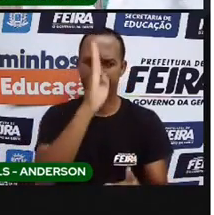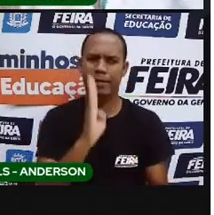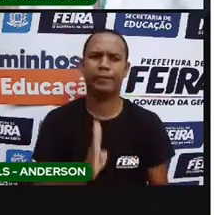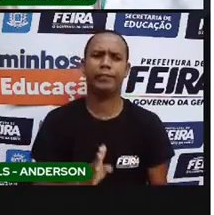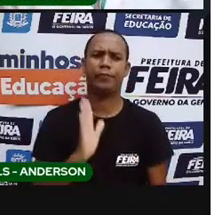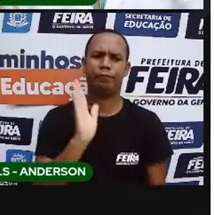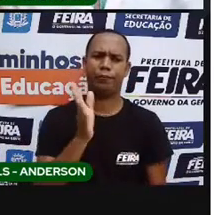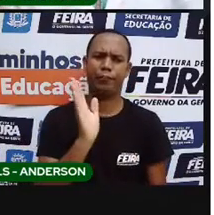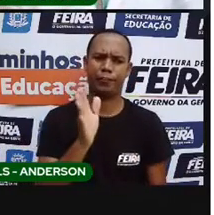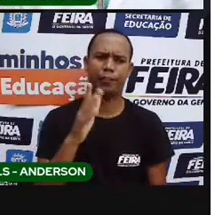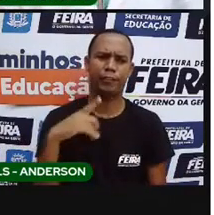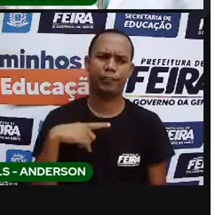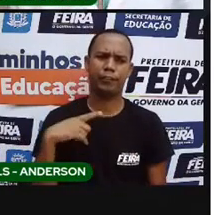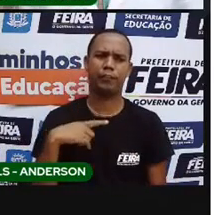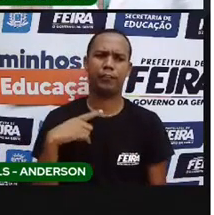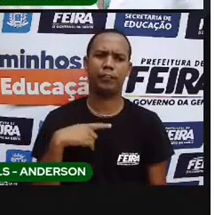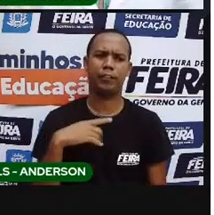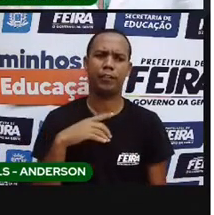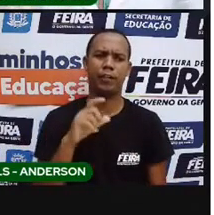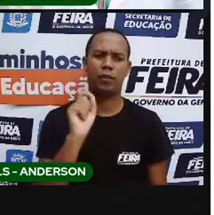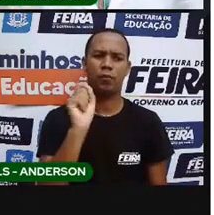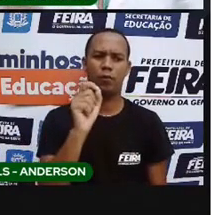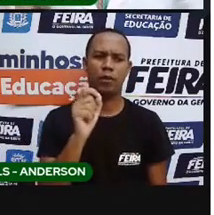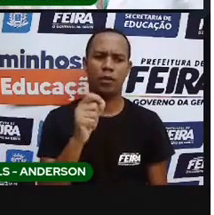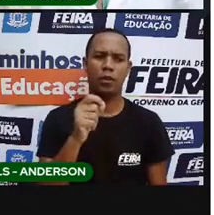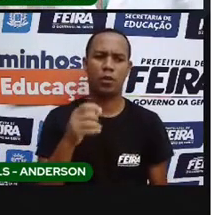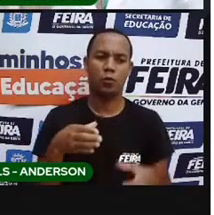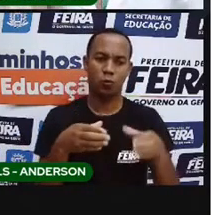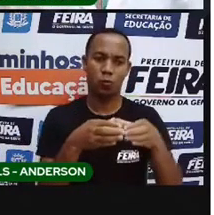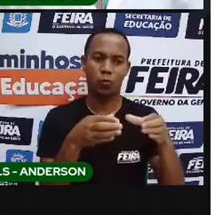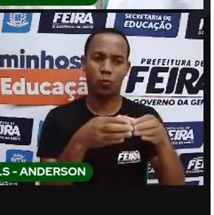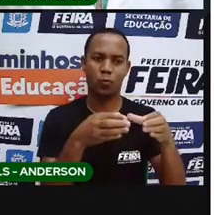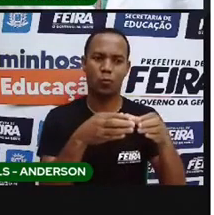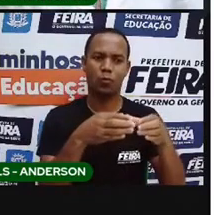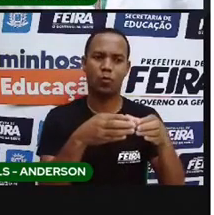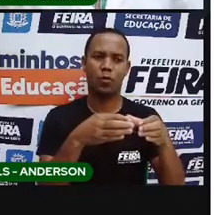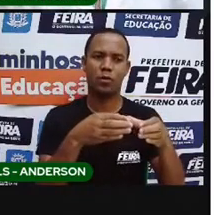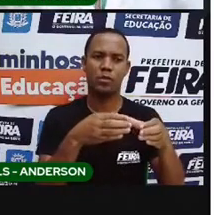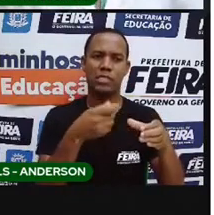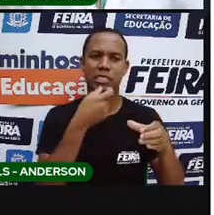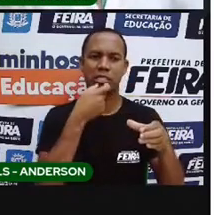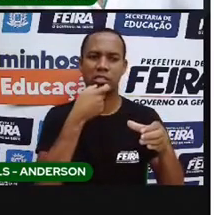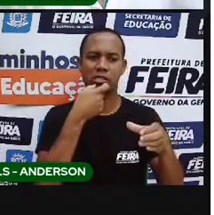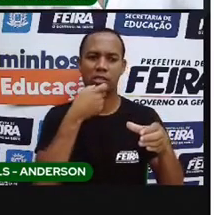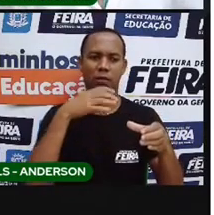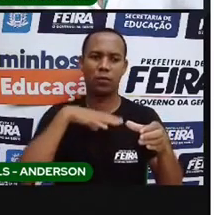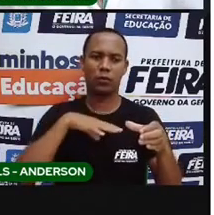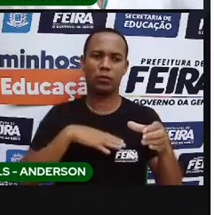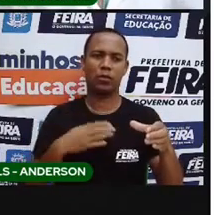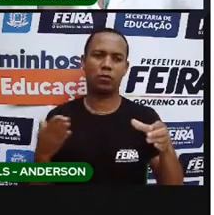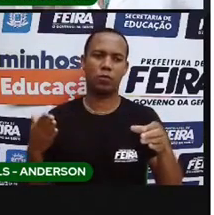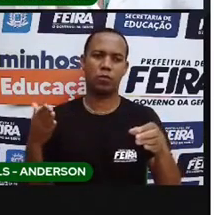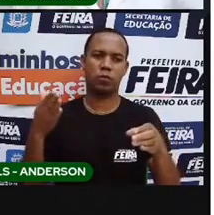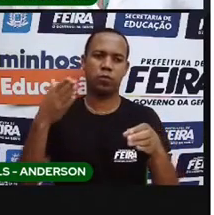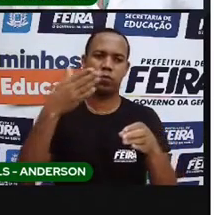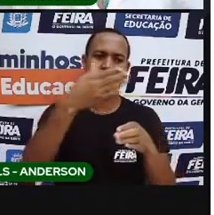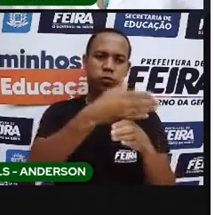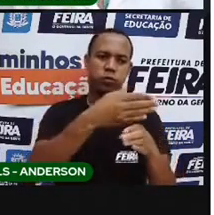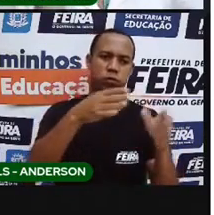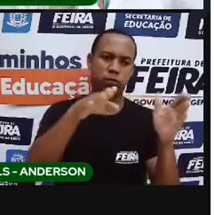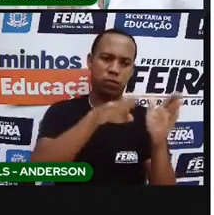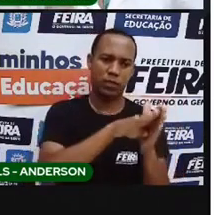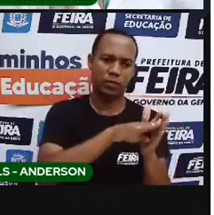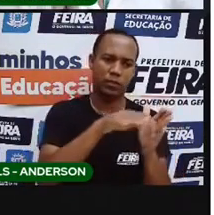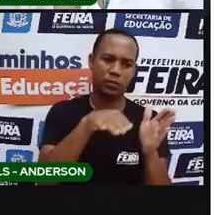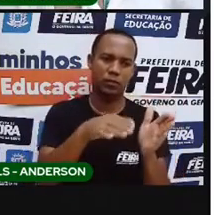dos portugueses ao Brasil, ao território brasileiro. Tá. Pensando, será que o Brasil